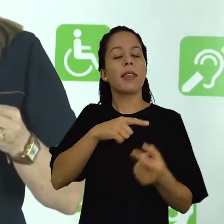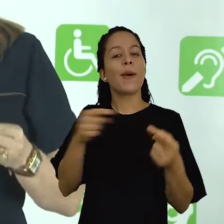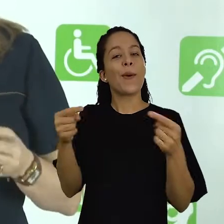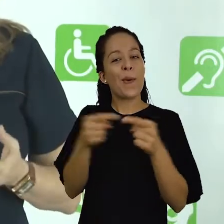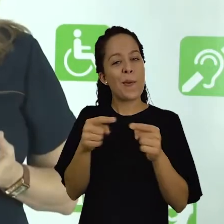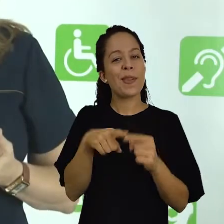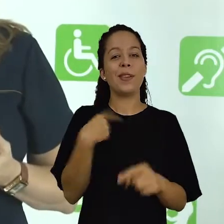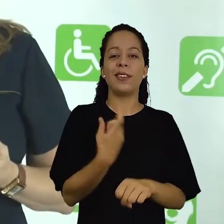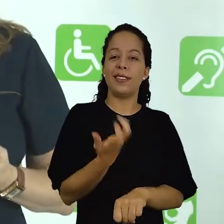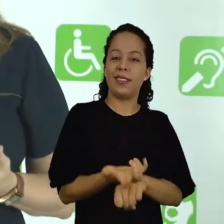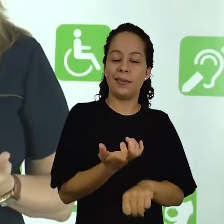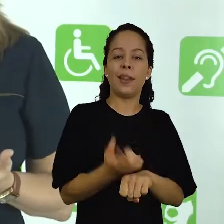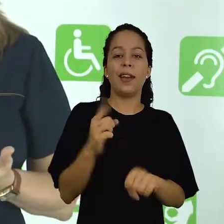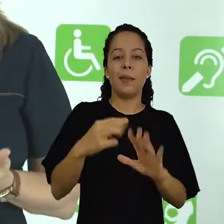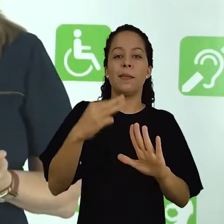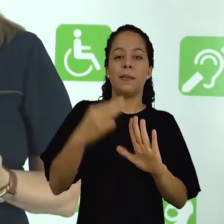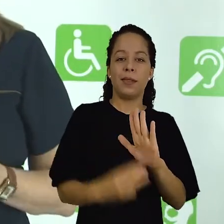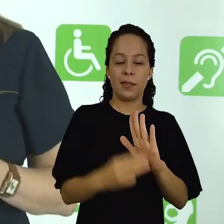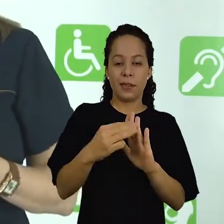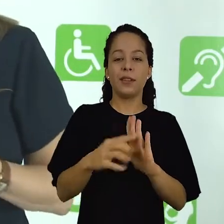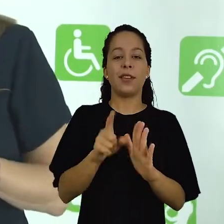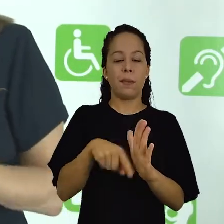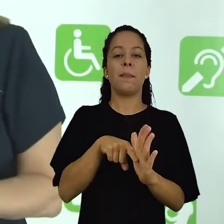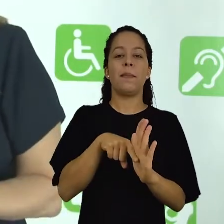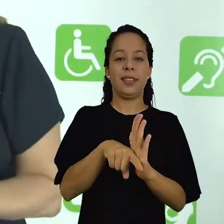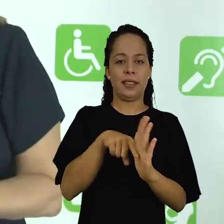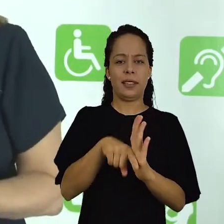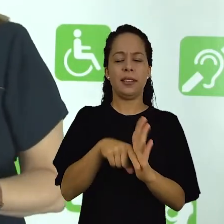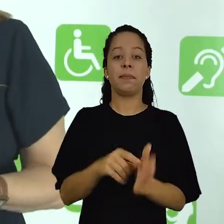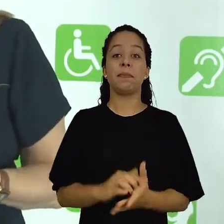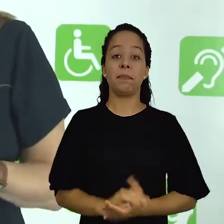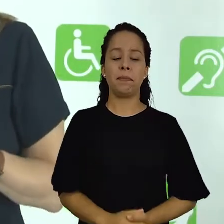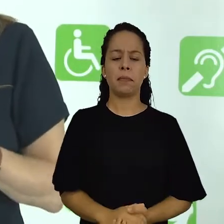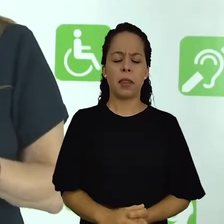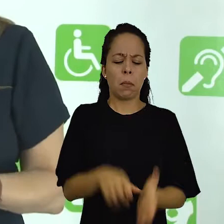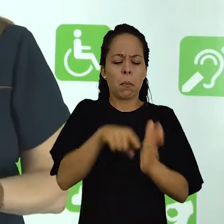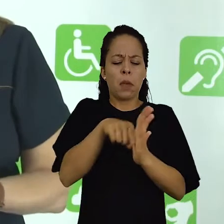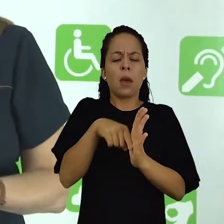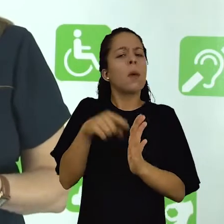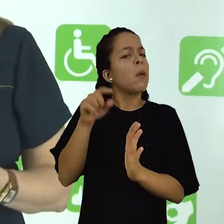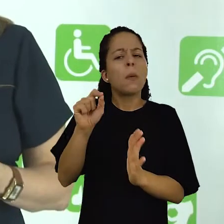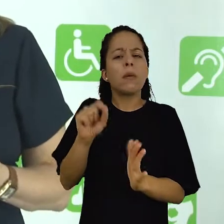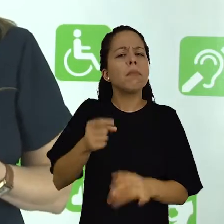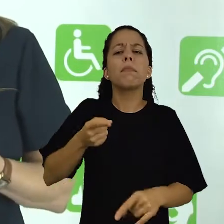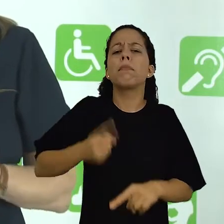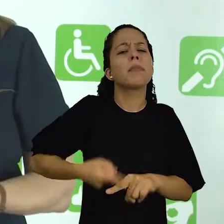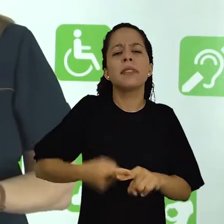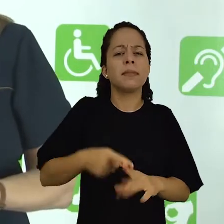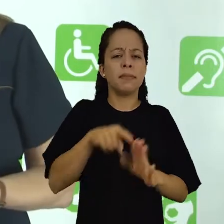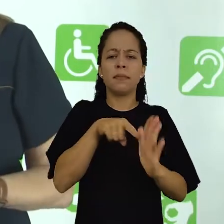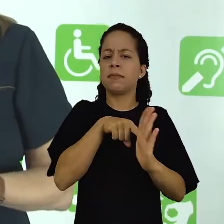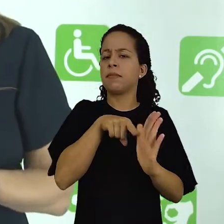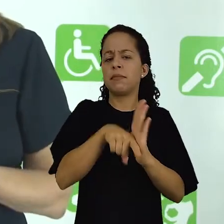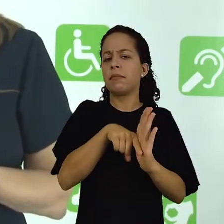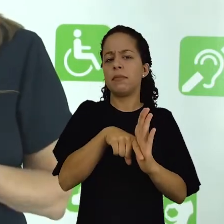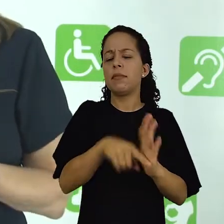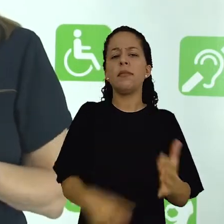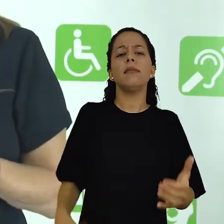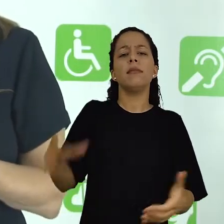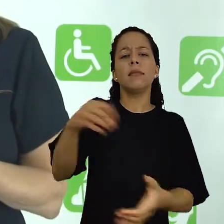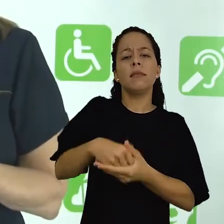que tem muito a ver com a nossa disciplina, que é a metodologia de pesquisa. O que é pesquisa? Por que pesquisar?